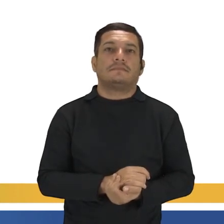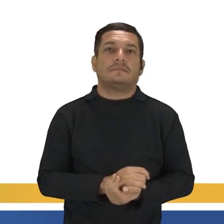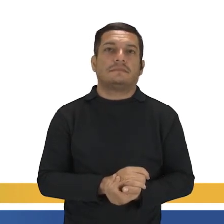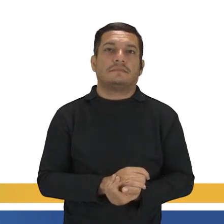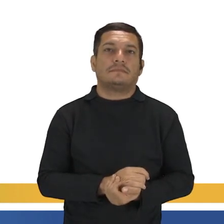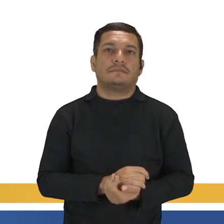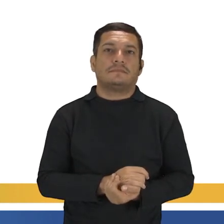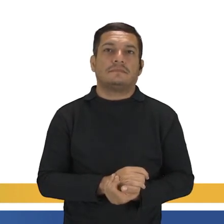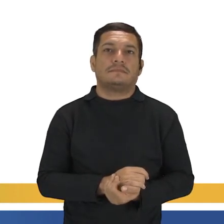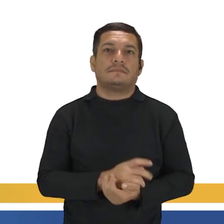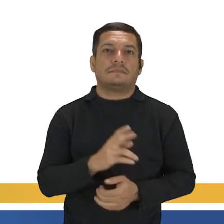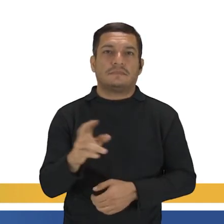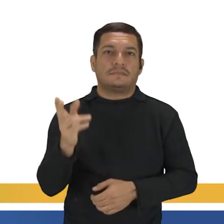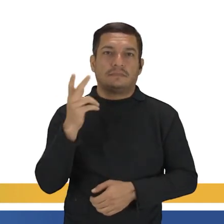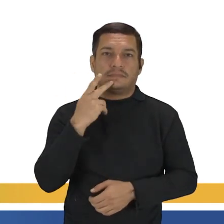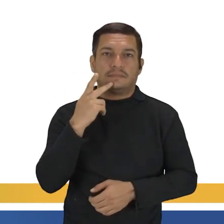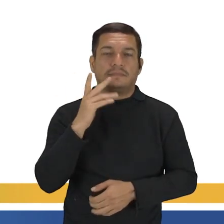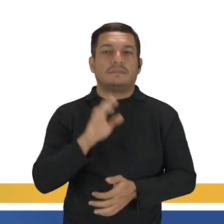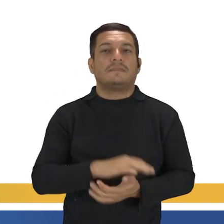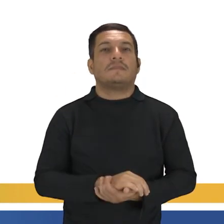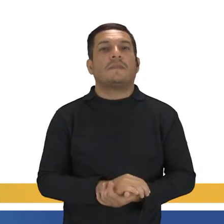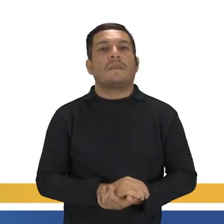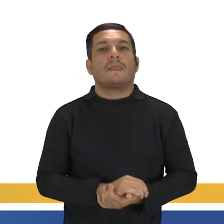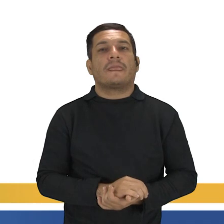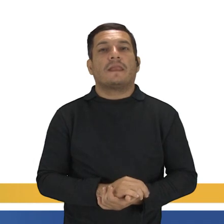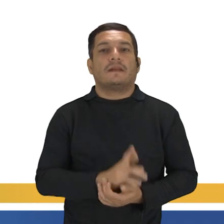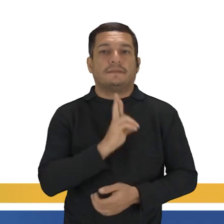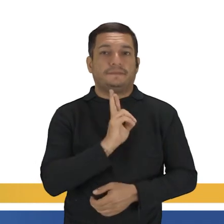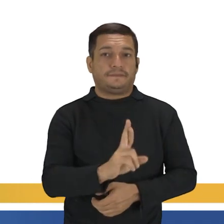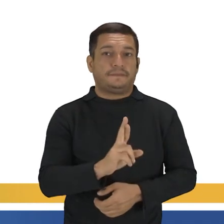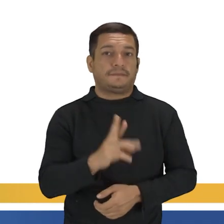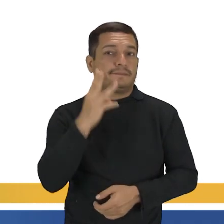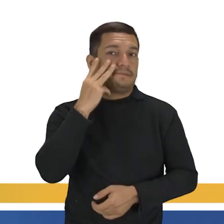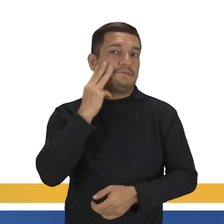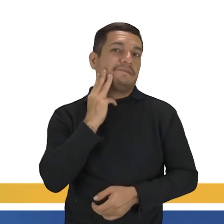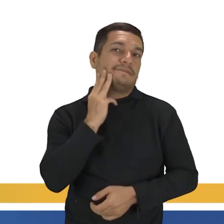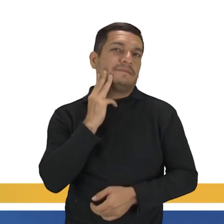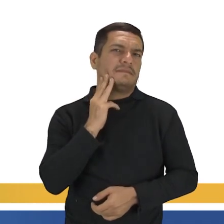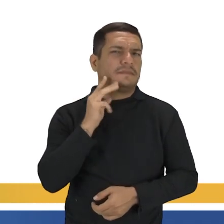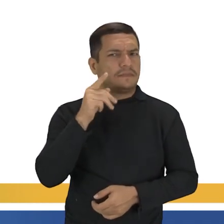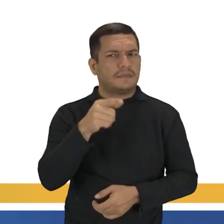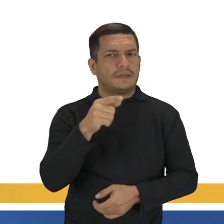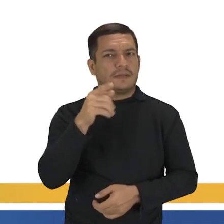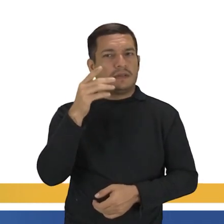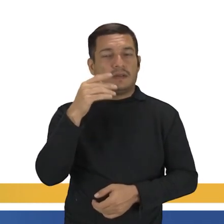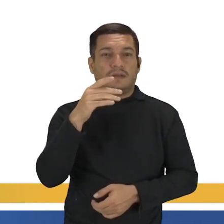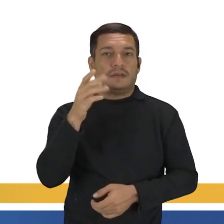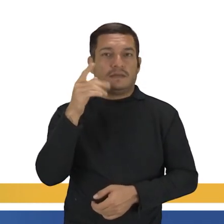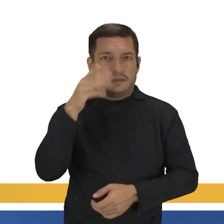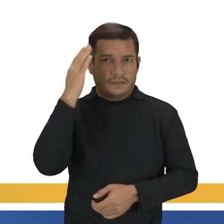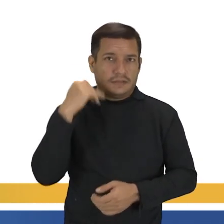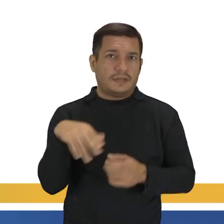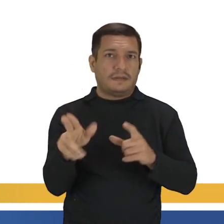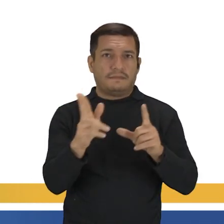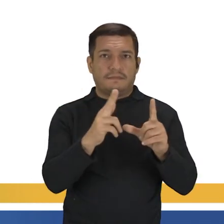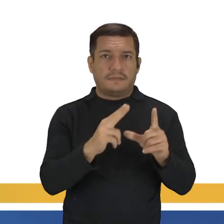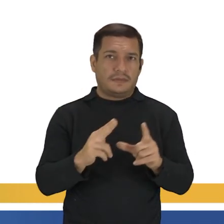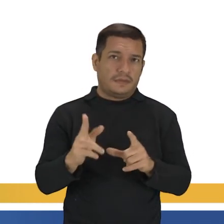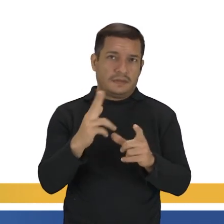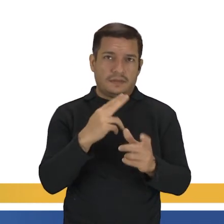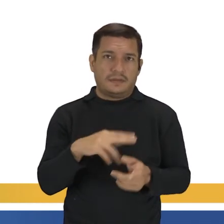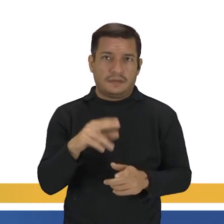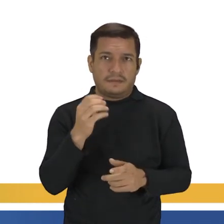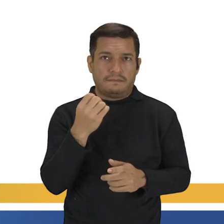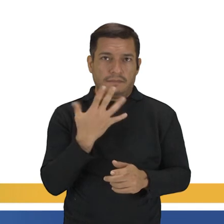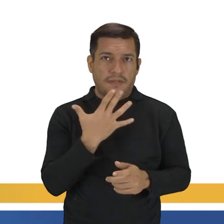ele diz assim ainda Can you draw real well? Você sabe desenhar mesmo? Você sabe desenhar bem